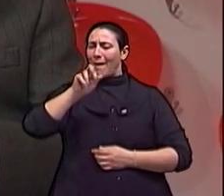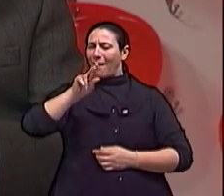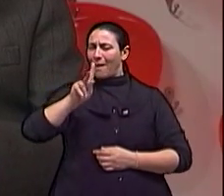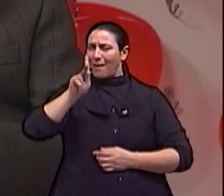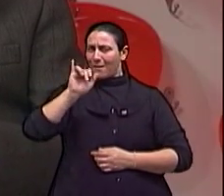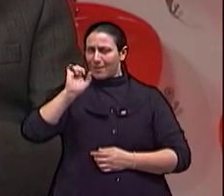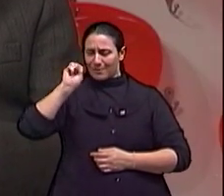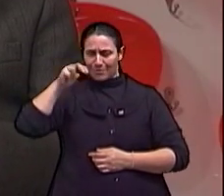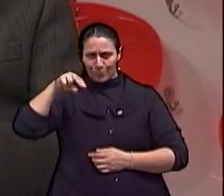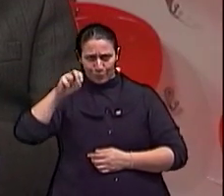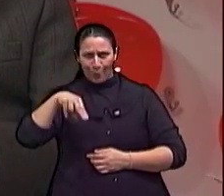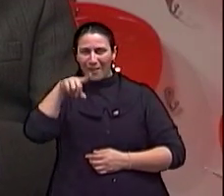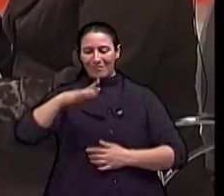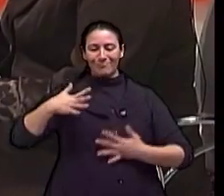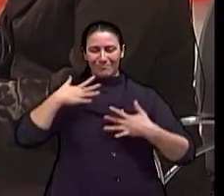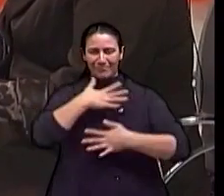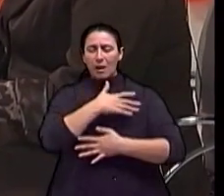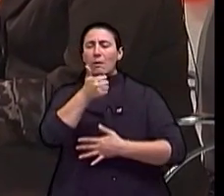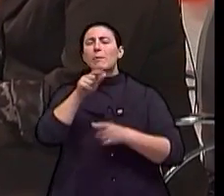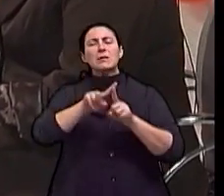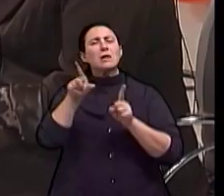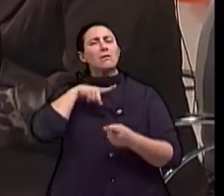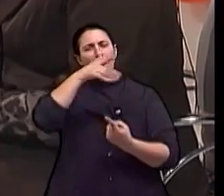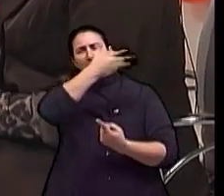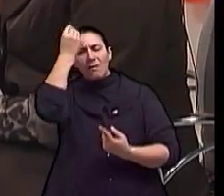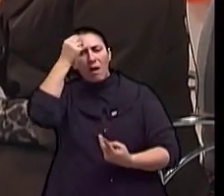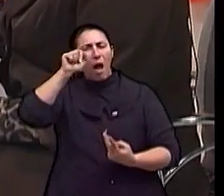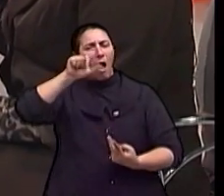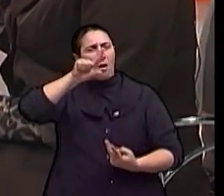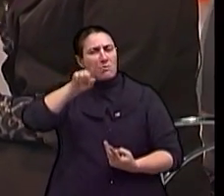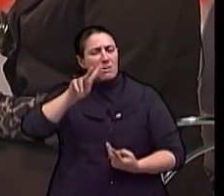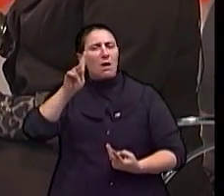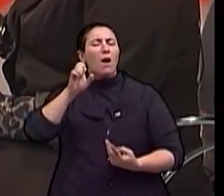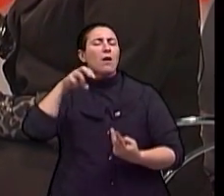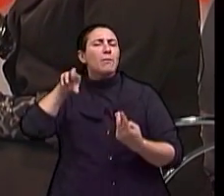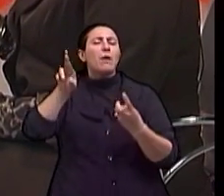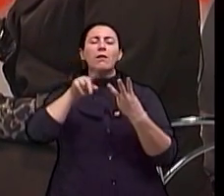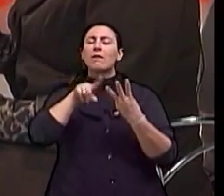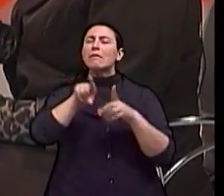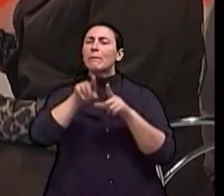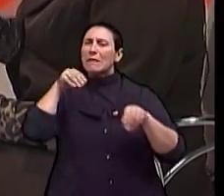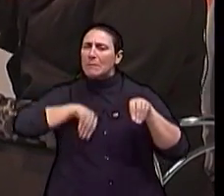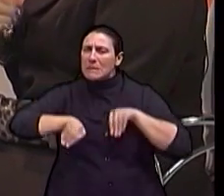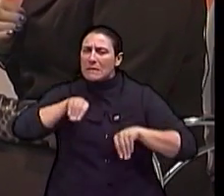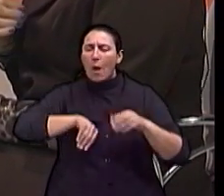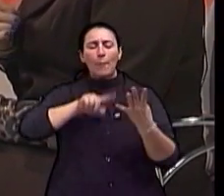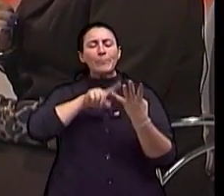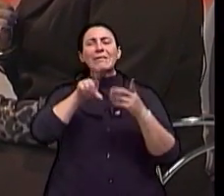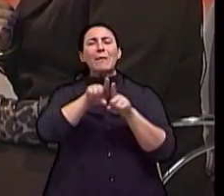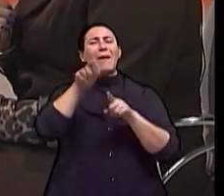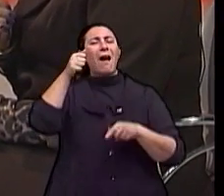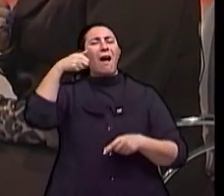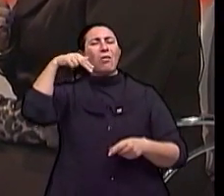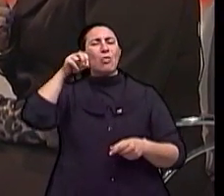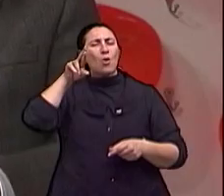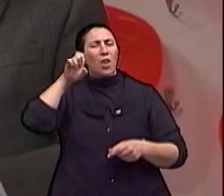que eu tenho aqui, como Alzheimer, anorexia, depressão. Mas a maioria das cirurgias são feitas por Parkinson. A maioria das cirurgias são